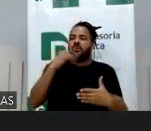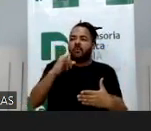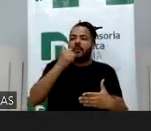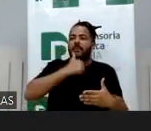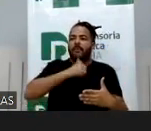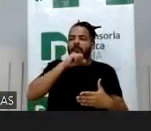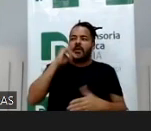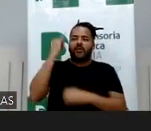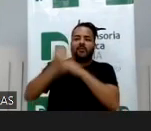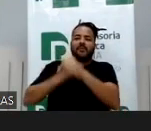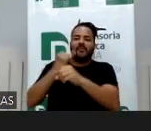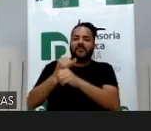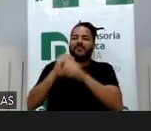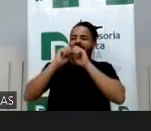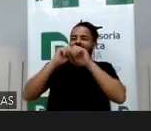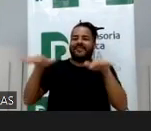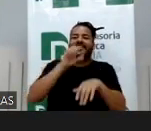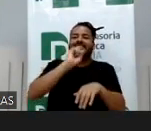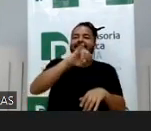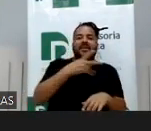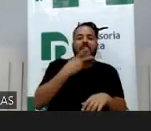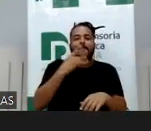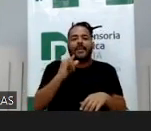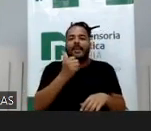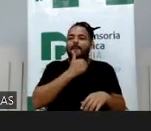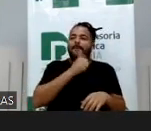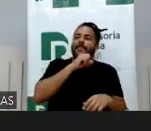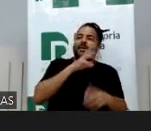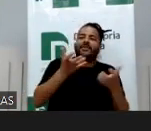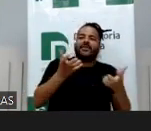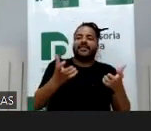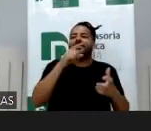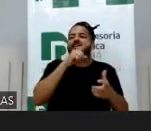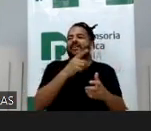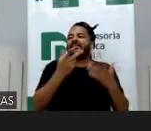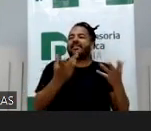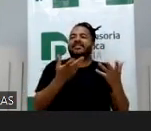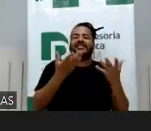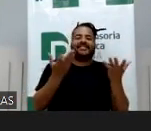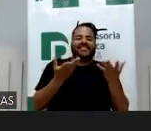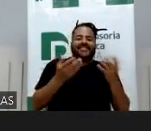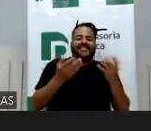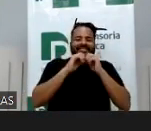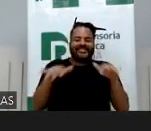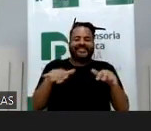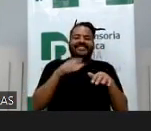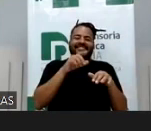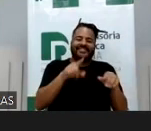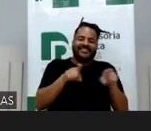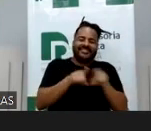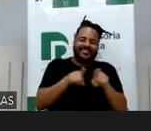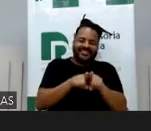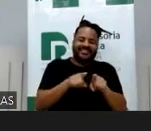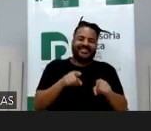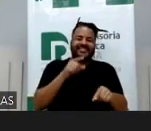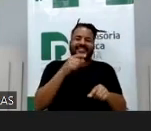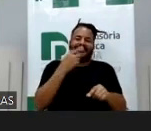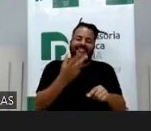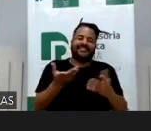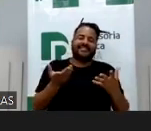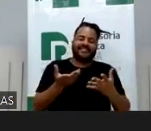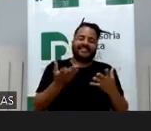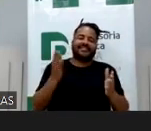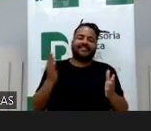e quando o pai quer expor e a mãe não, vice-versa, tem chegado, Gisele já diz aqui que tem chegado, tá? Pra mim tem